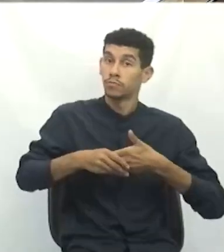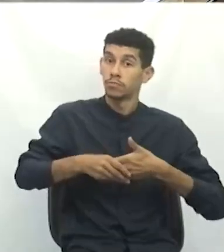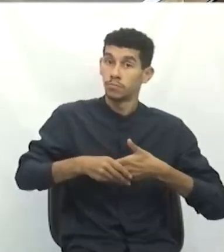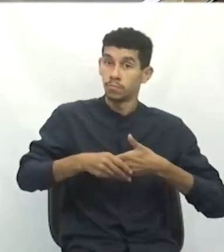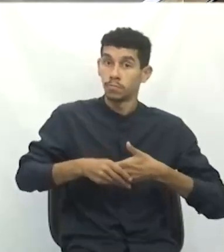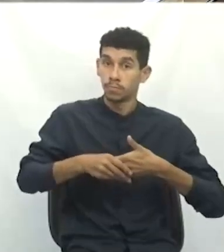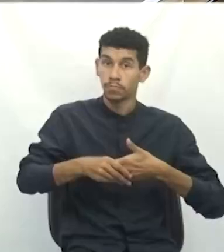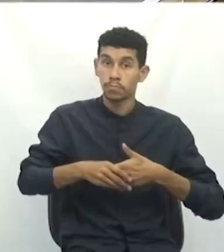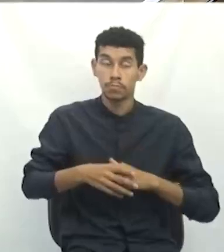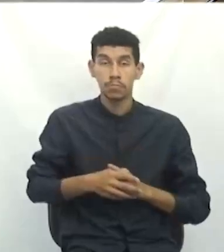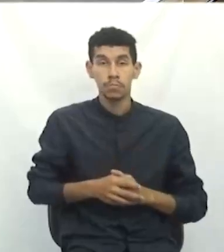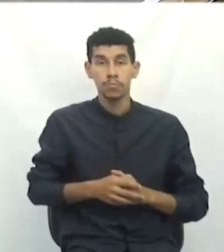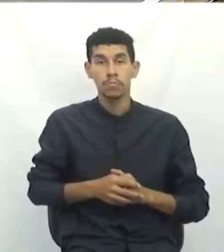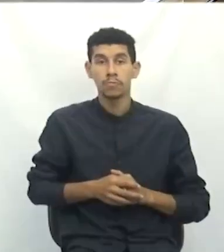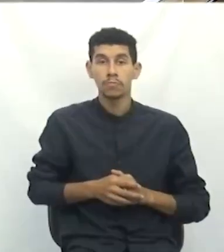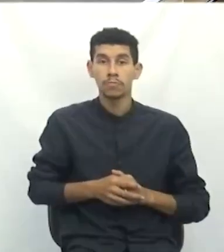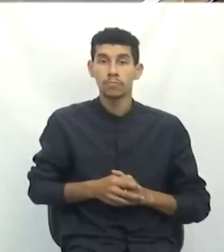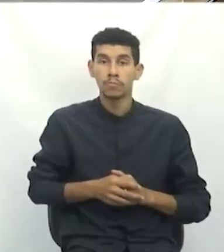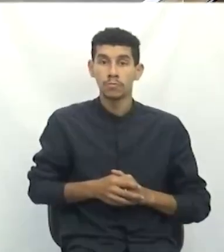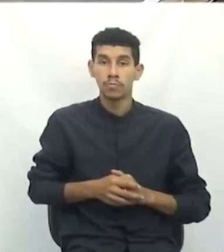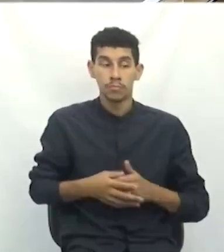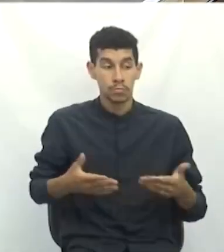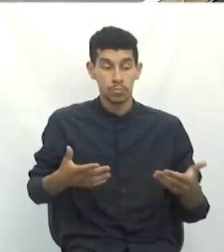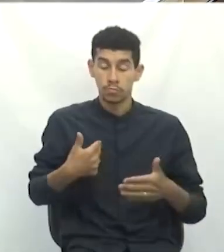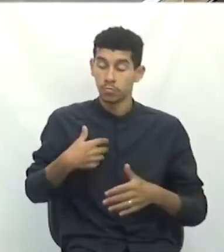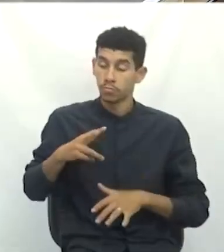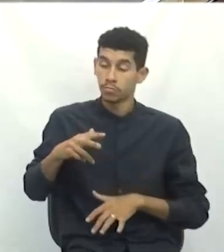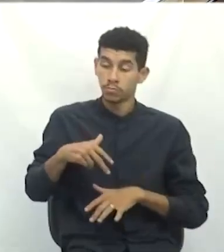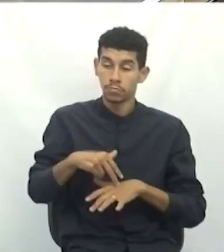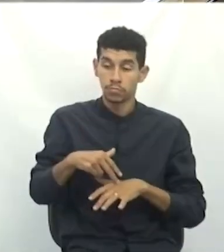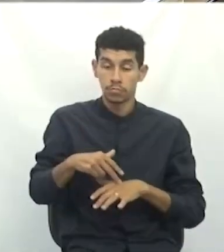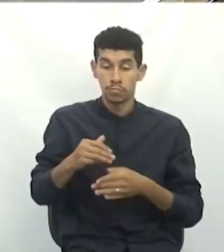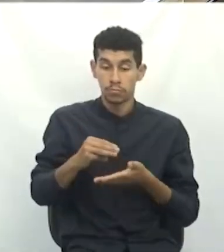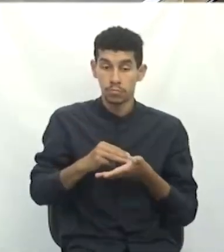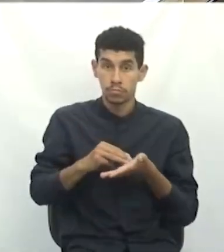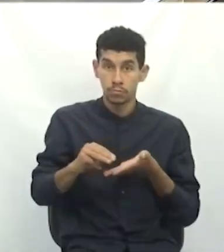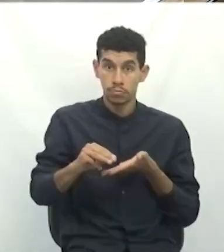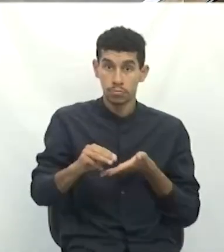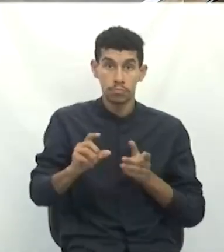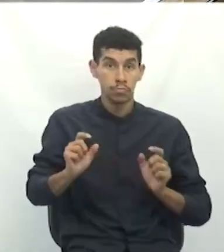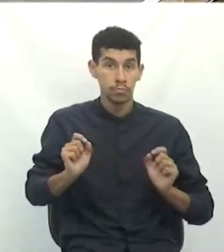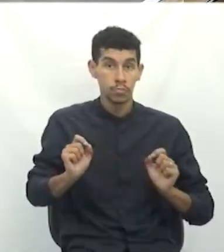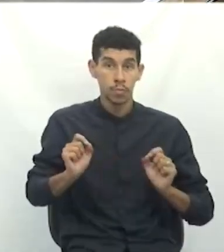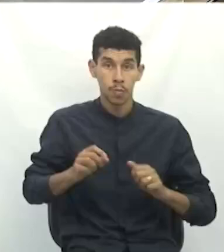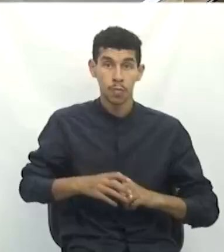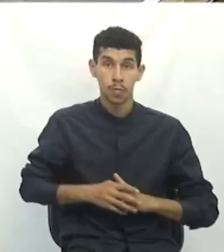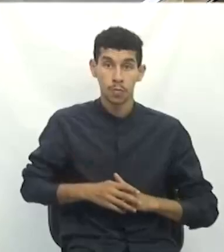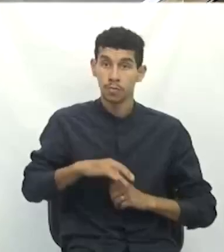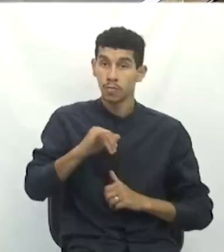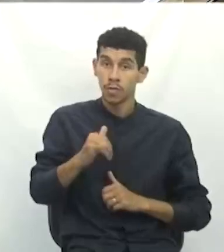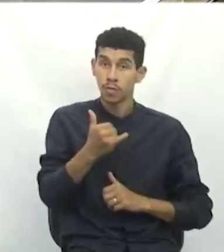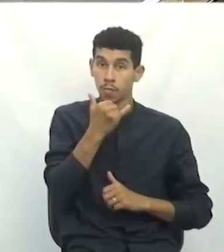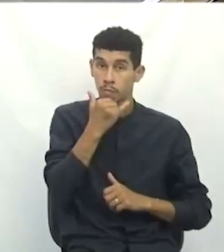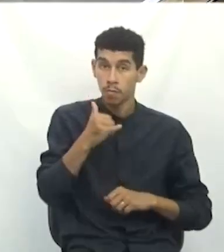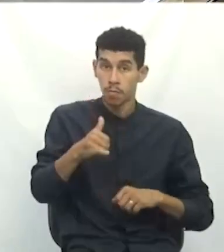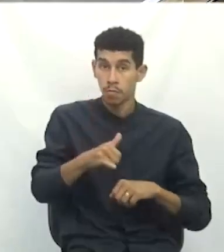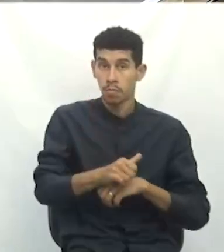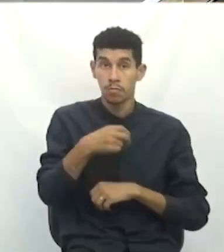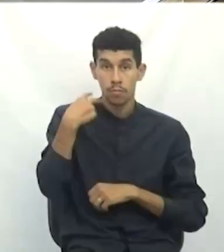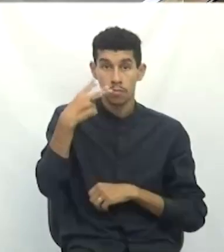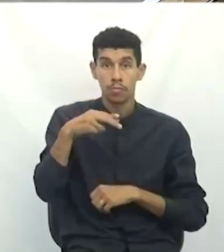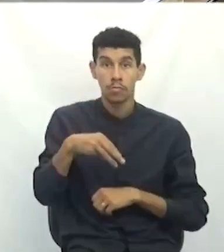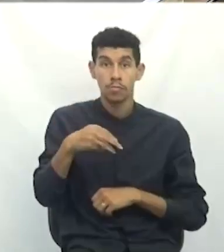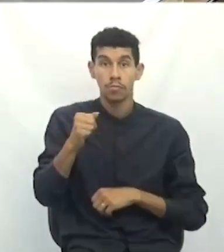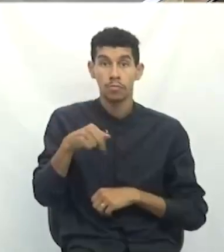Cumprimentando-o cordialmente, dirijo-me à presença de vossa excelência para justificar a ausência do vereador